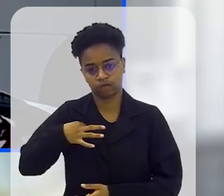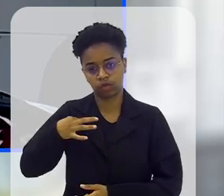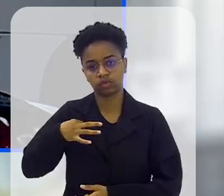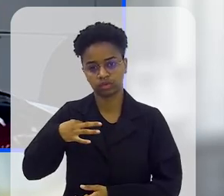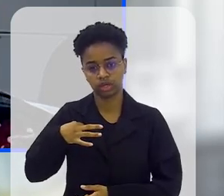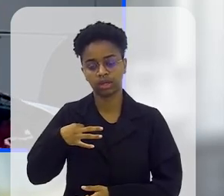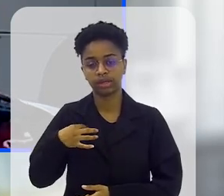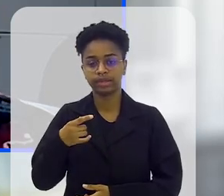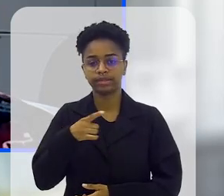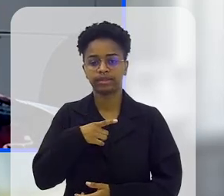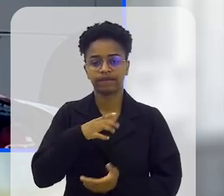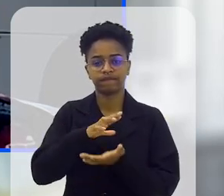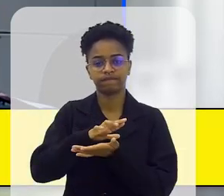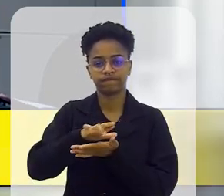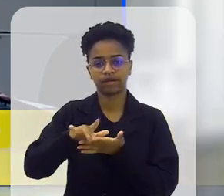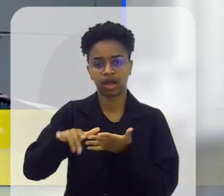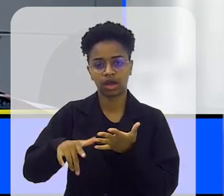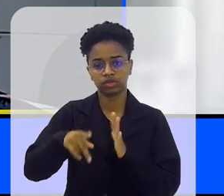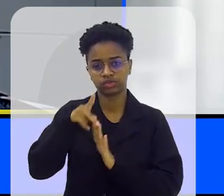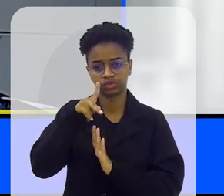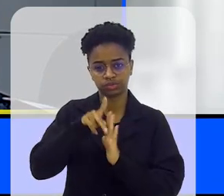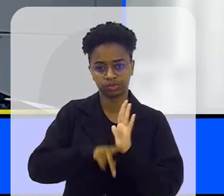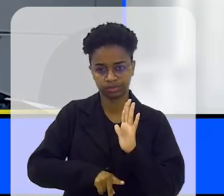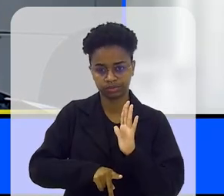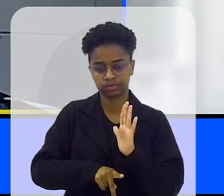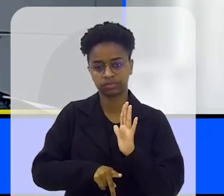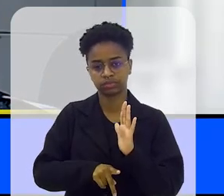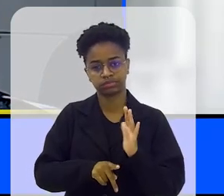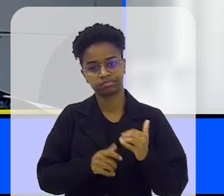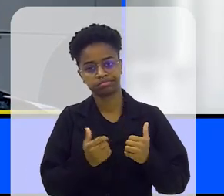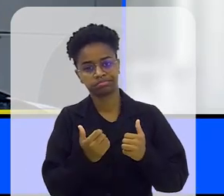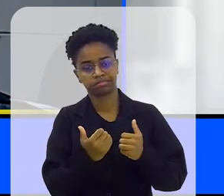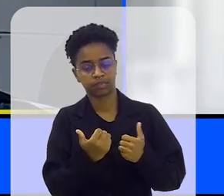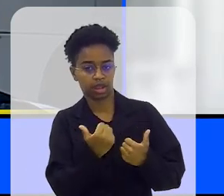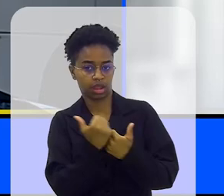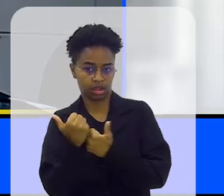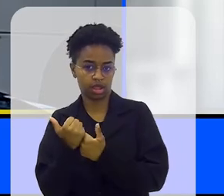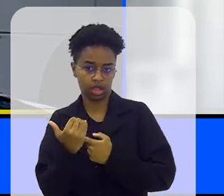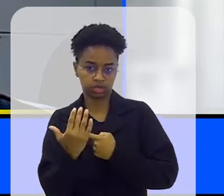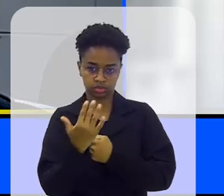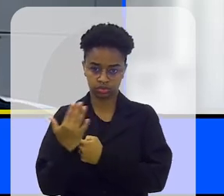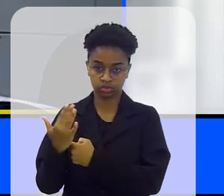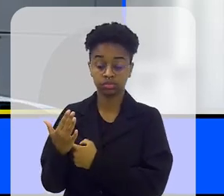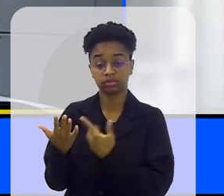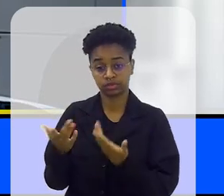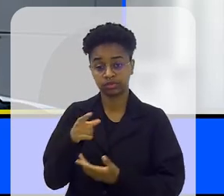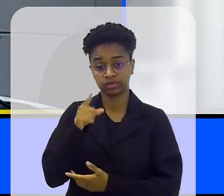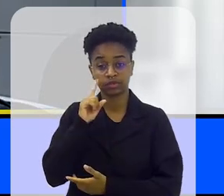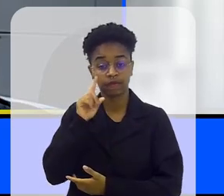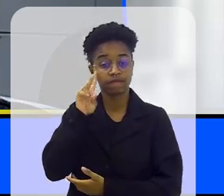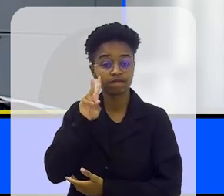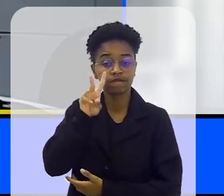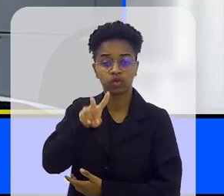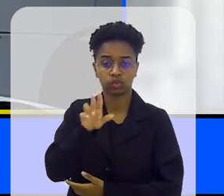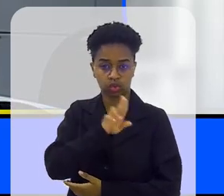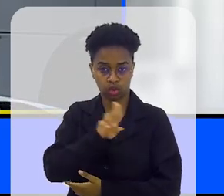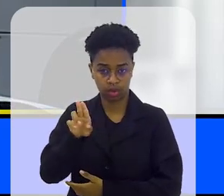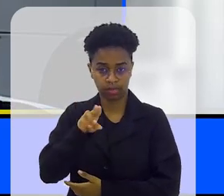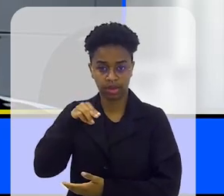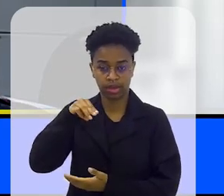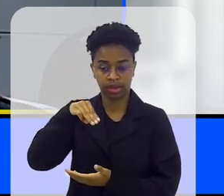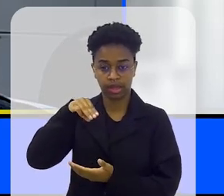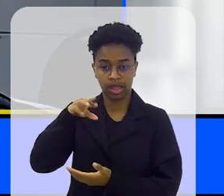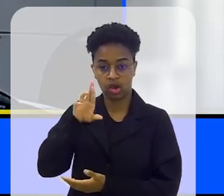para puxar, nós temos vários projetos que nos ajudam. Pelo nome que você viu, Casa Ronda do